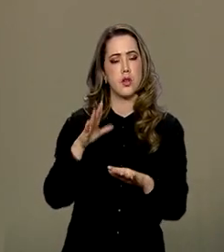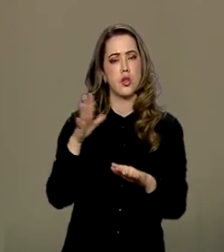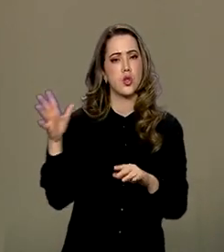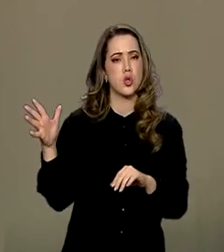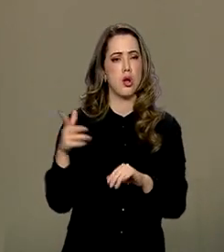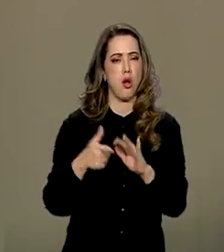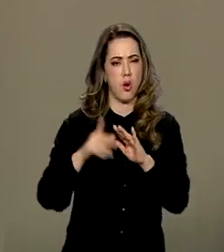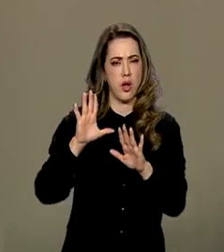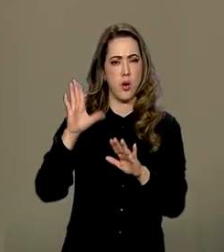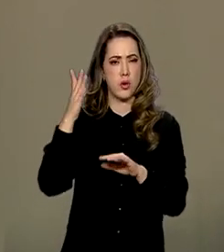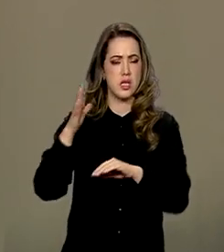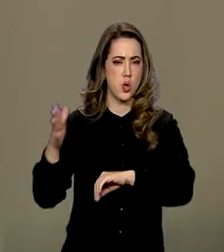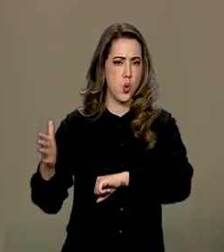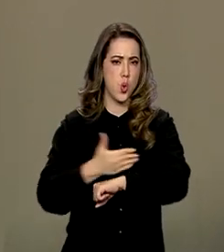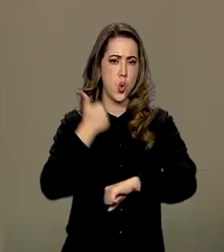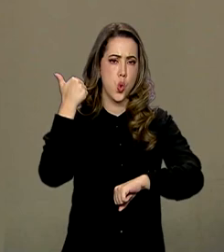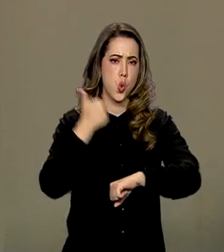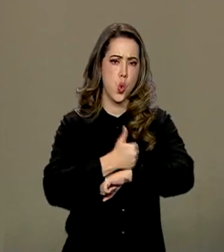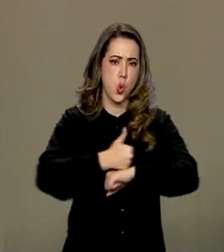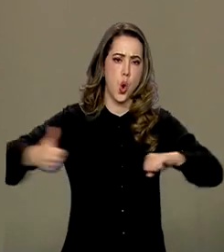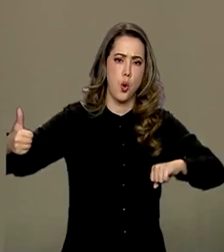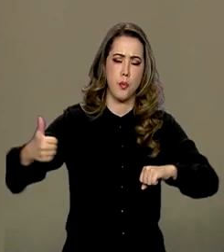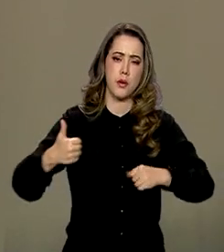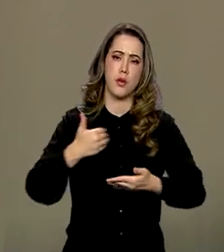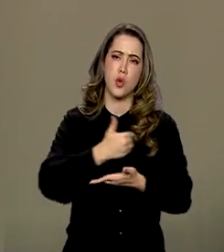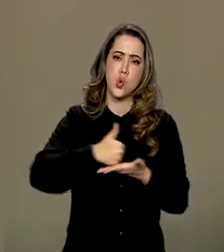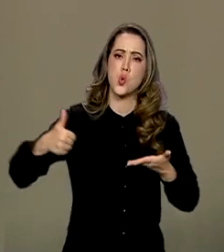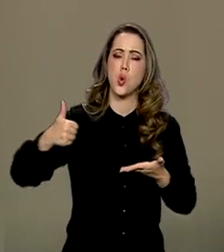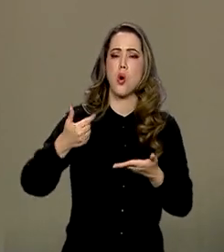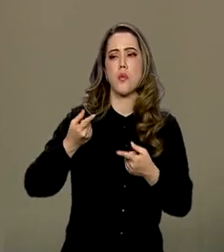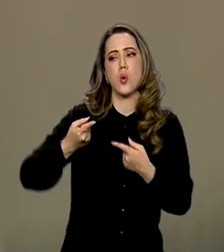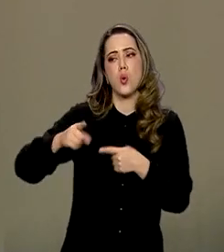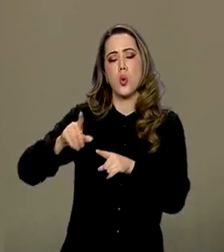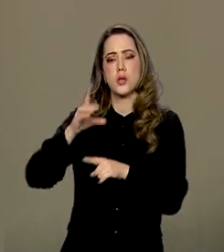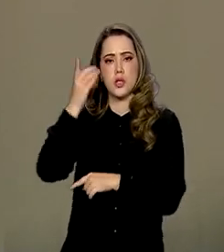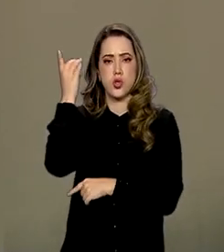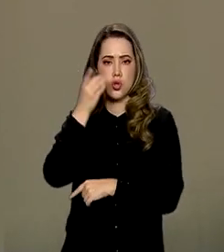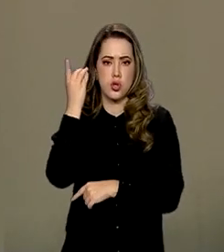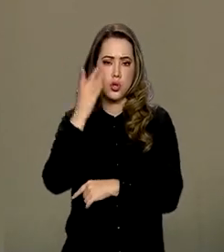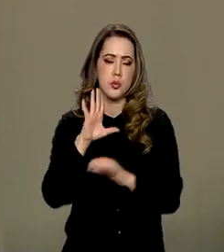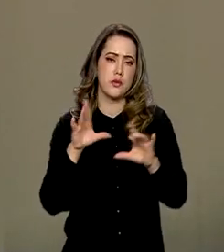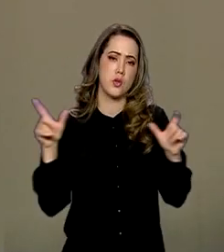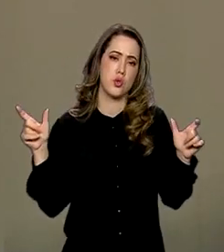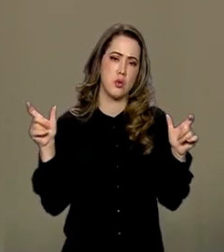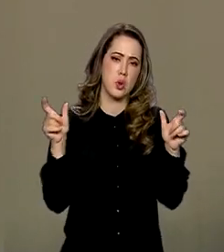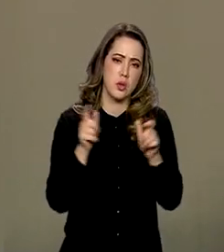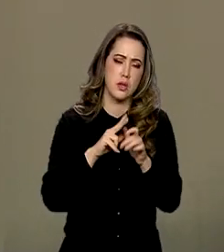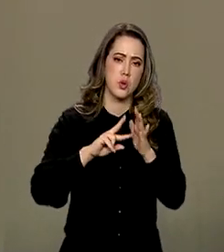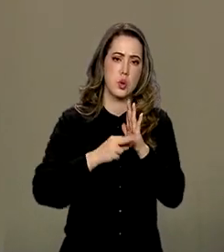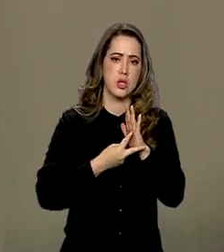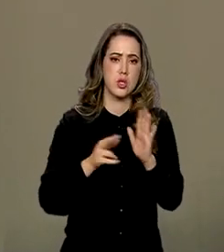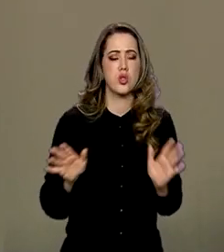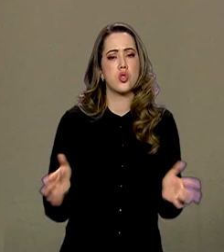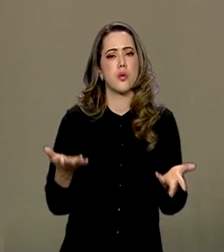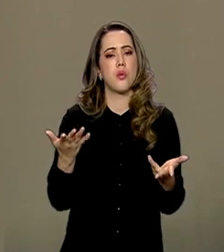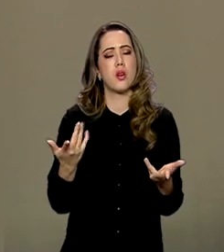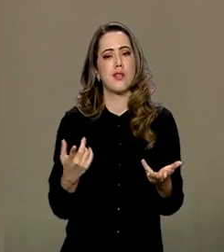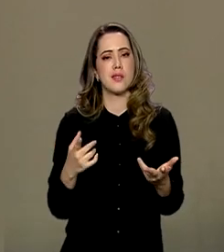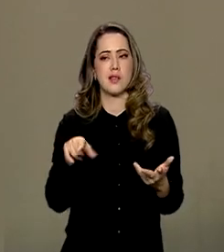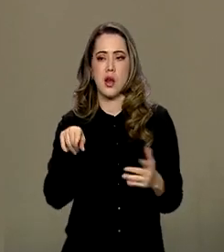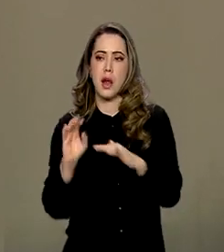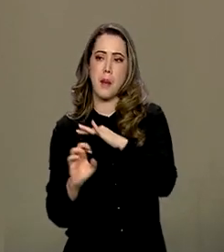a presidenta Dilma foi uma desconstrução do papel dos sindicatos e da negociação, estimulando negociação individual. Não existe